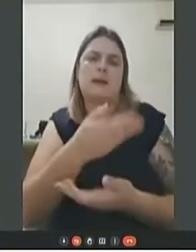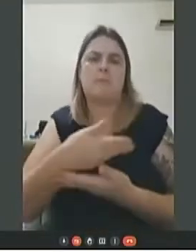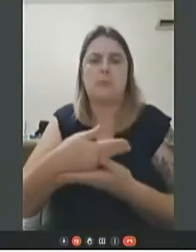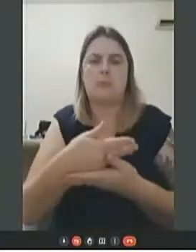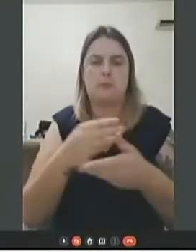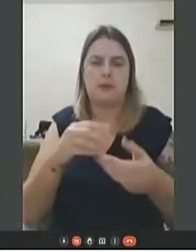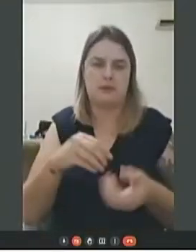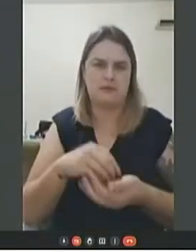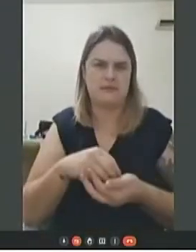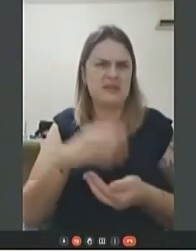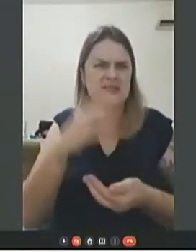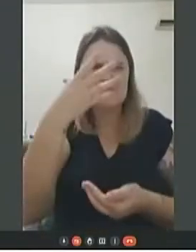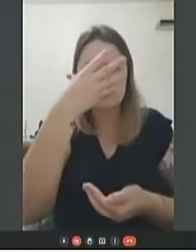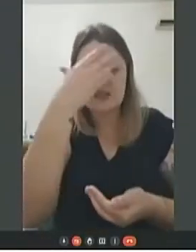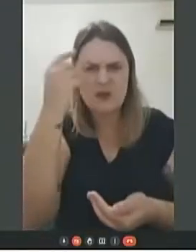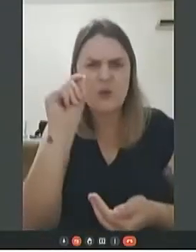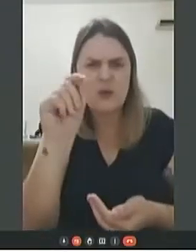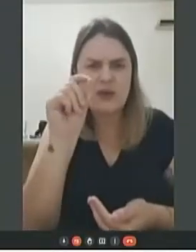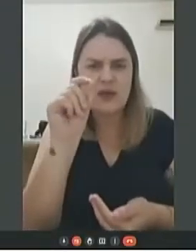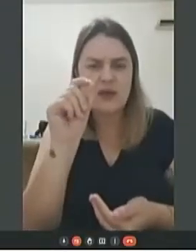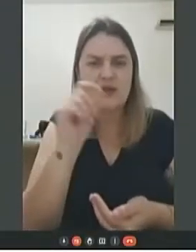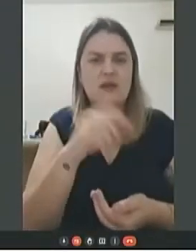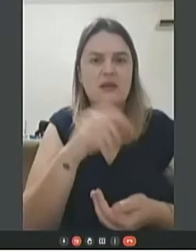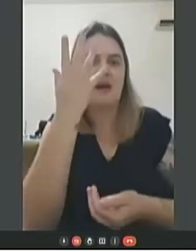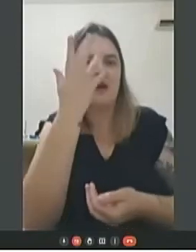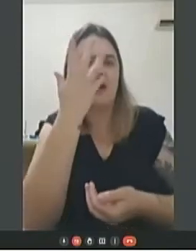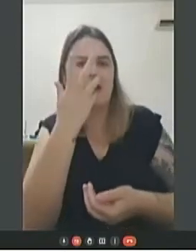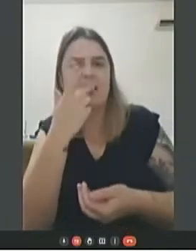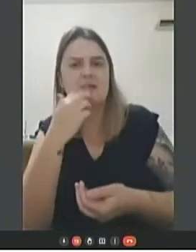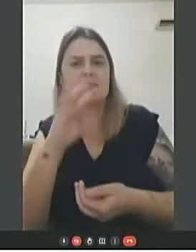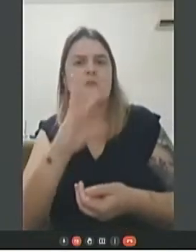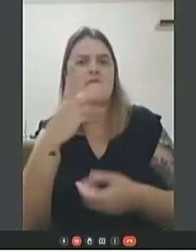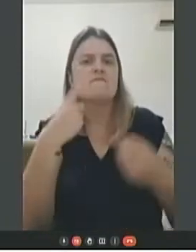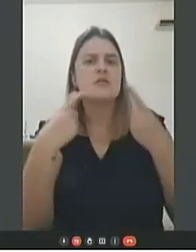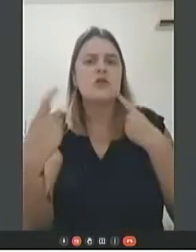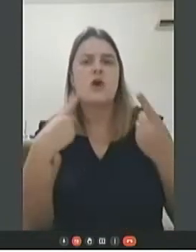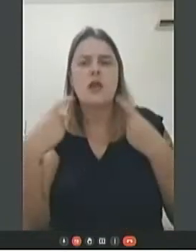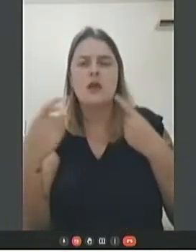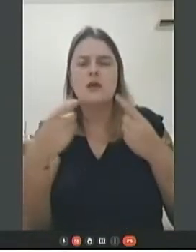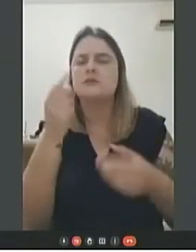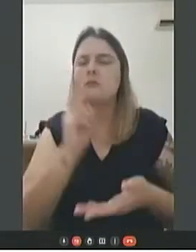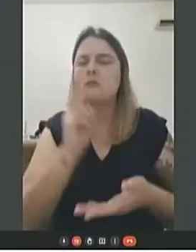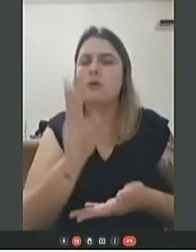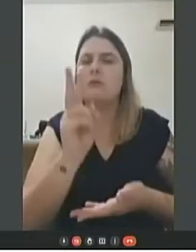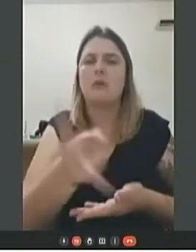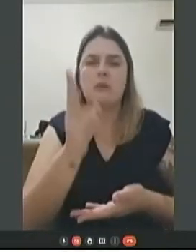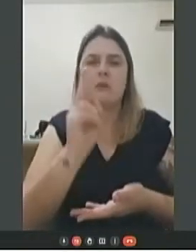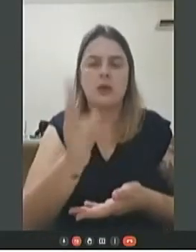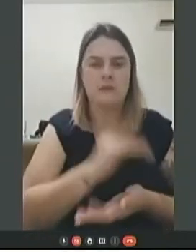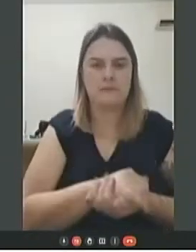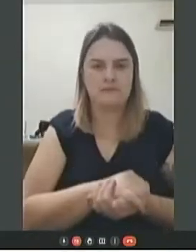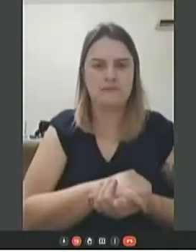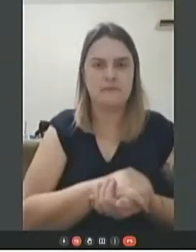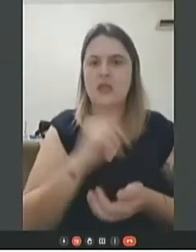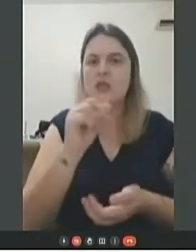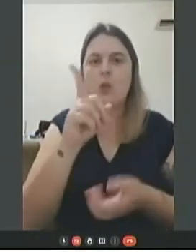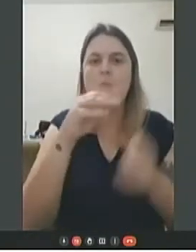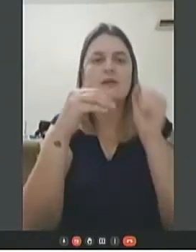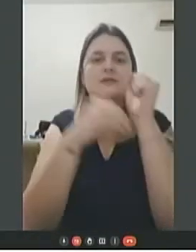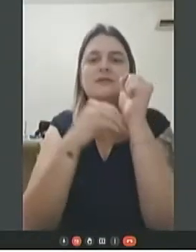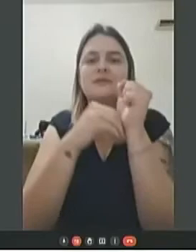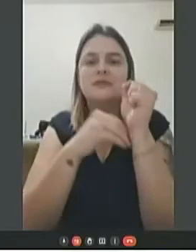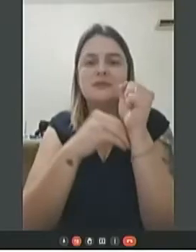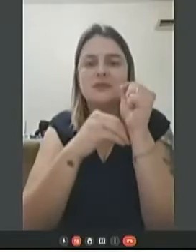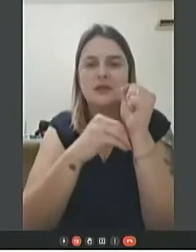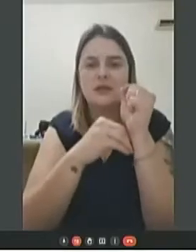Mas estava esquecendo dessa criança que foi violentada várias e várias e várias vezes. E não é segredo, para os meus